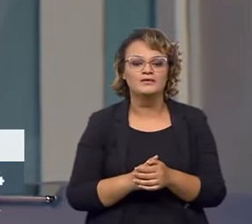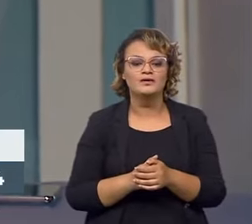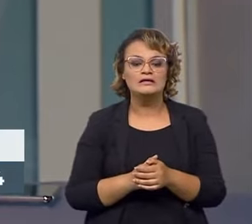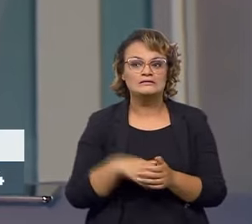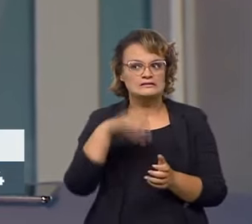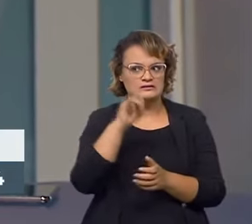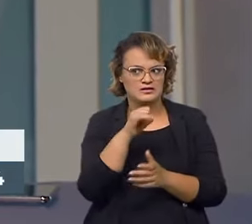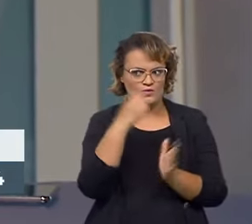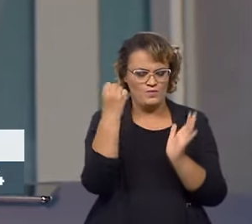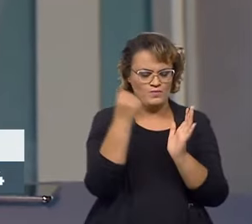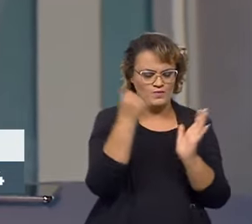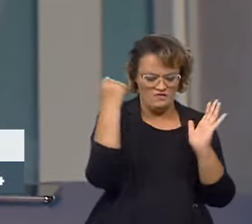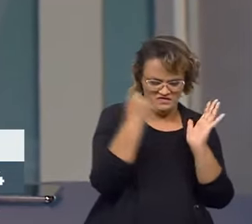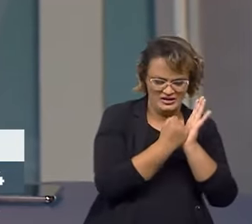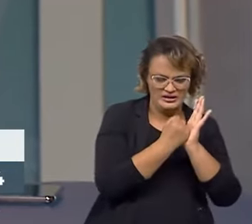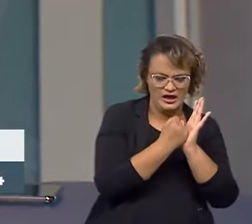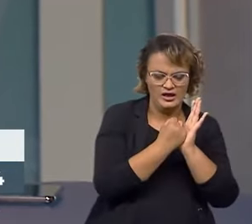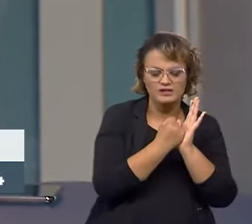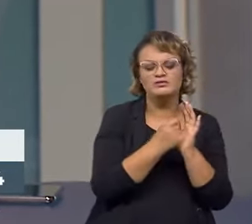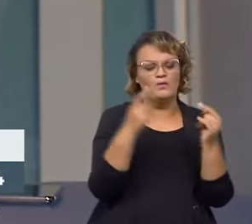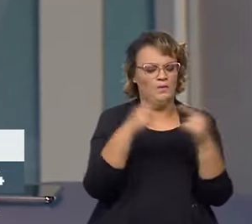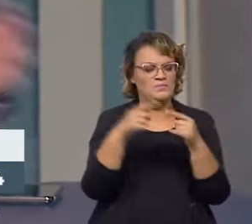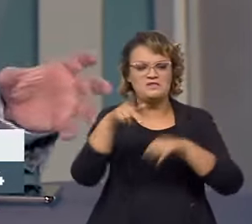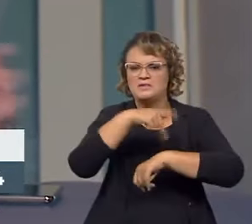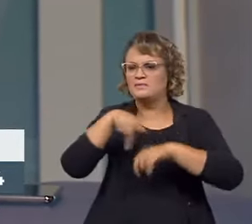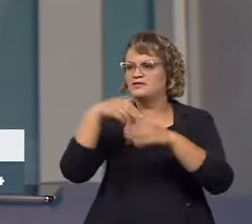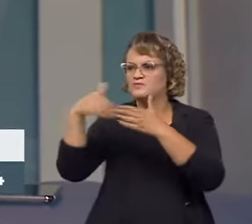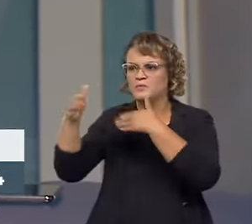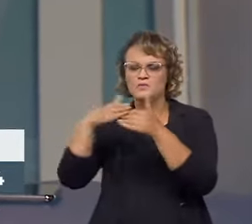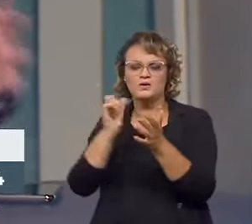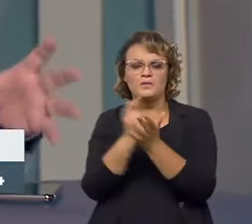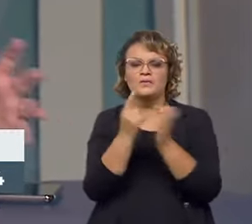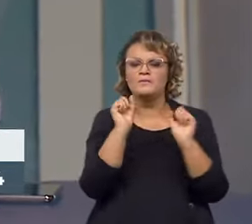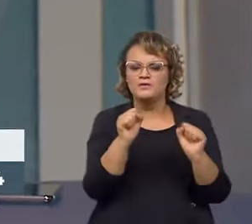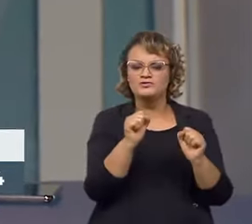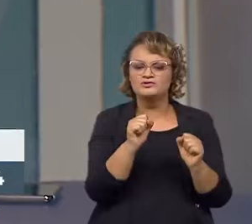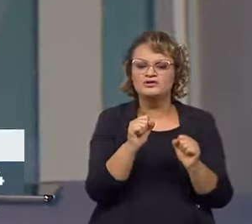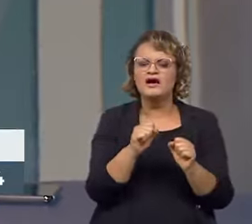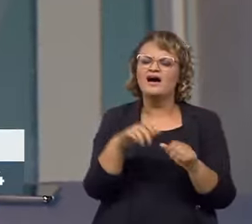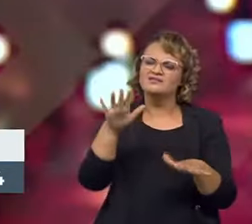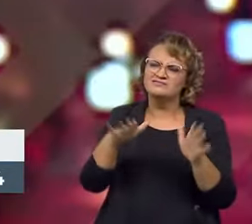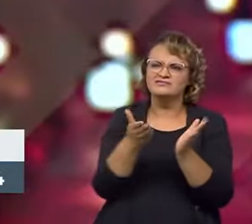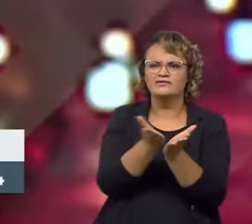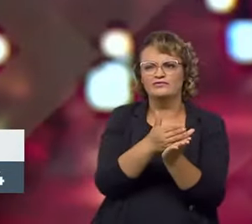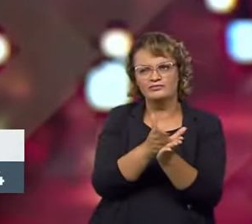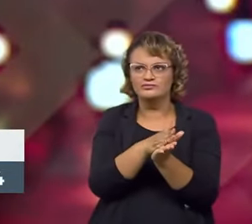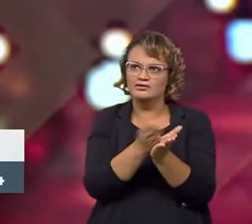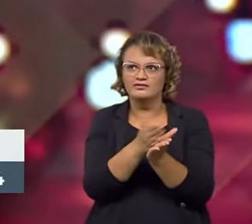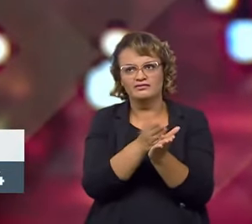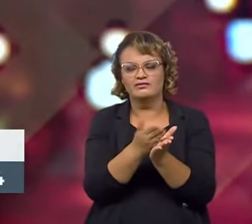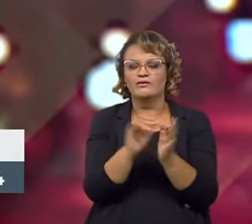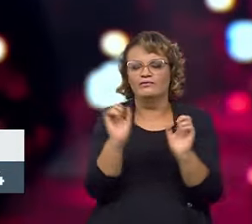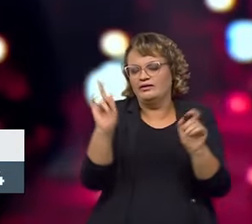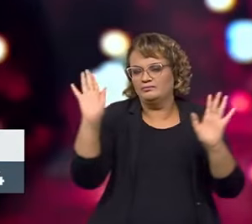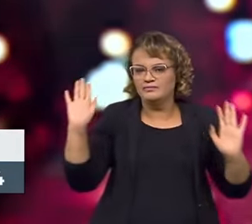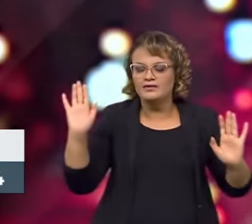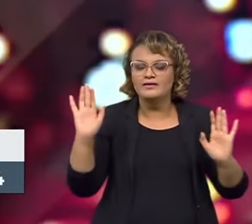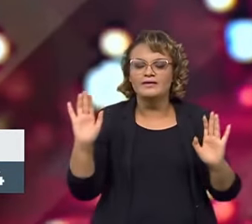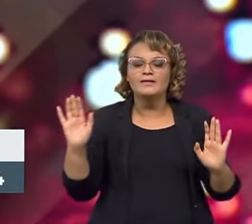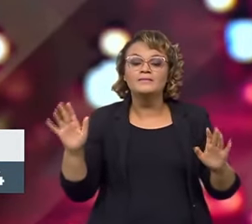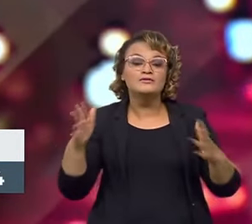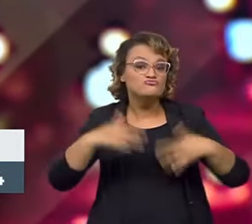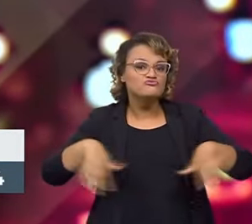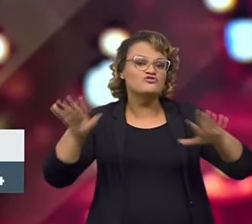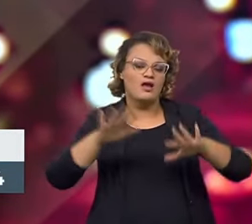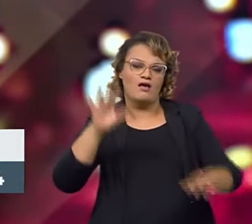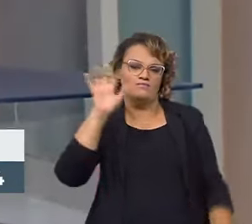certifiquei esse produto aqui, ele vai valer para qualquer país. Na prática, tem problemas de barreiras técnicas, tem série de problemas, mas, em modo geral, funciona mais